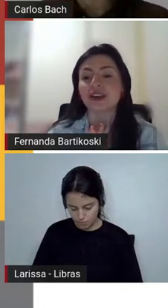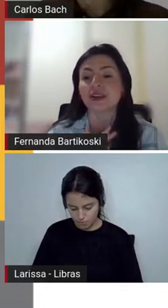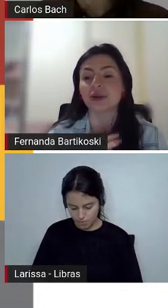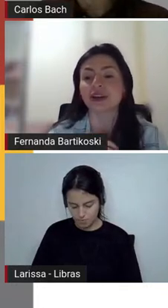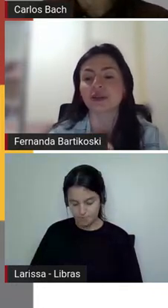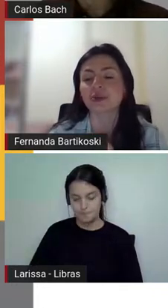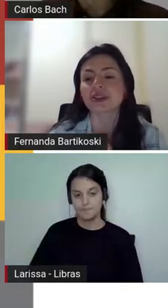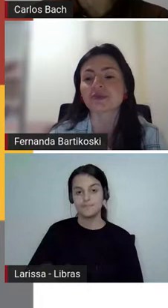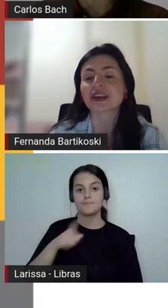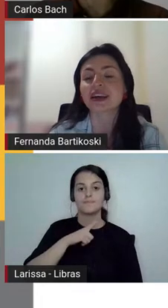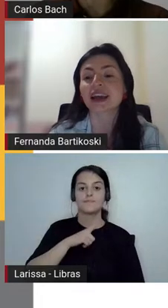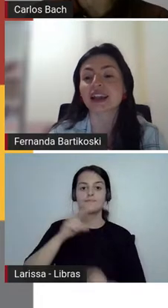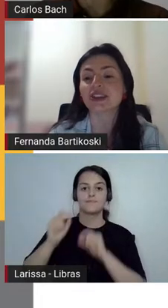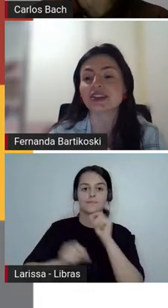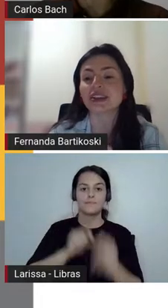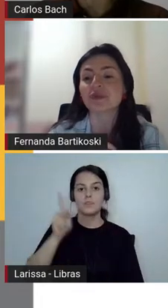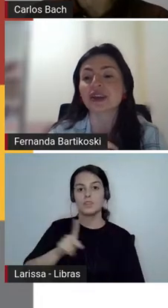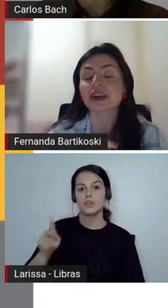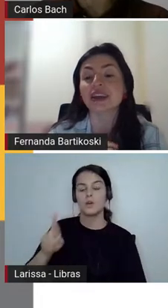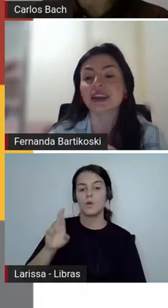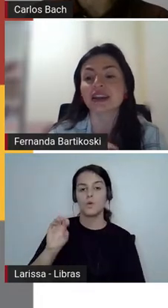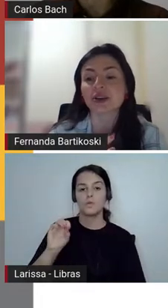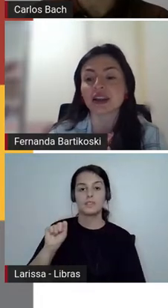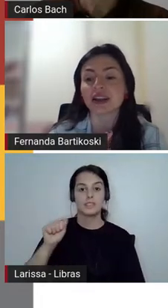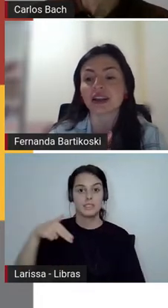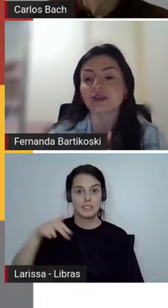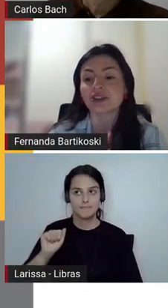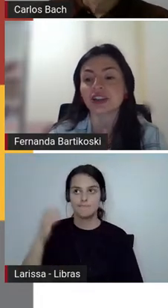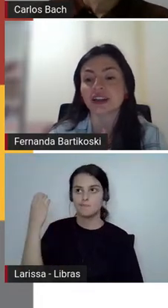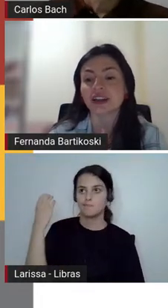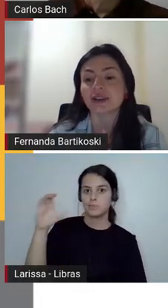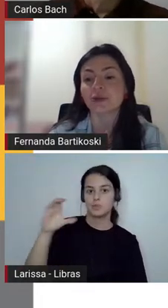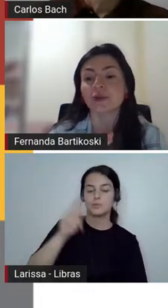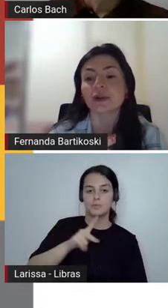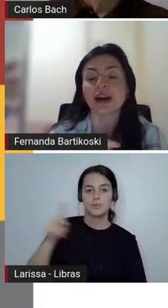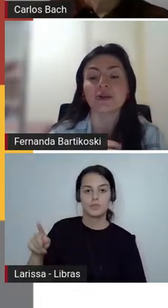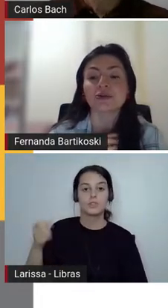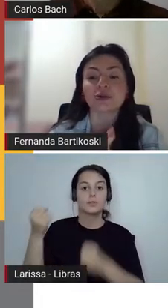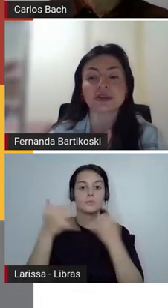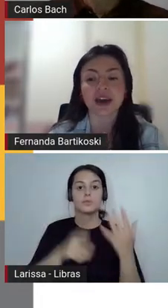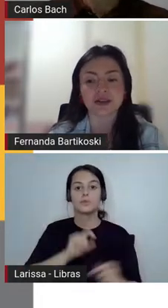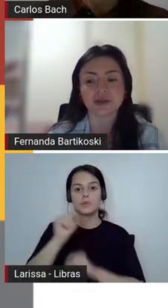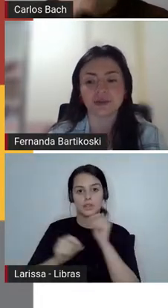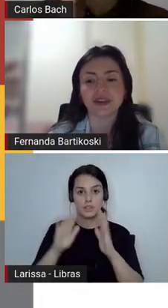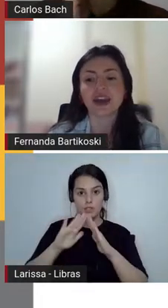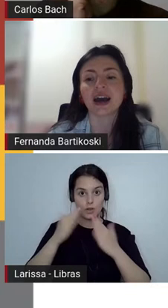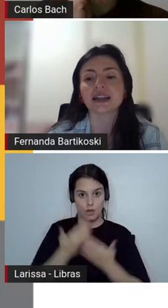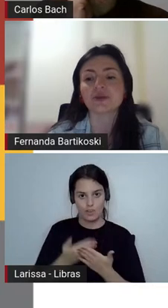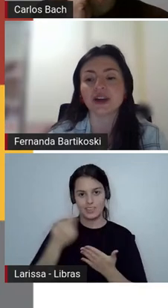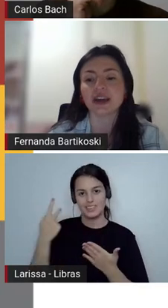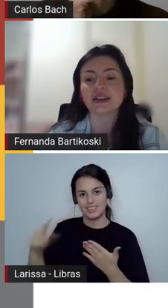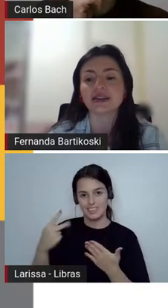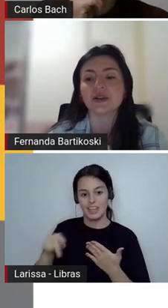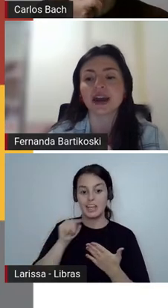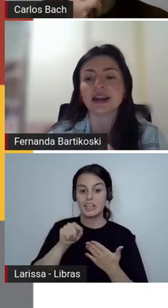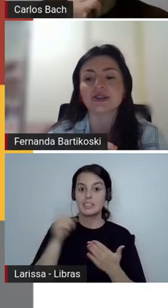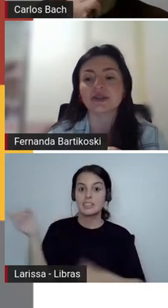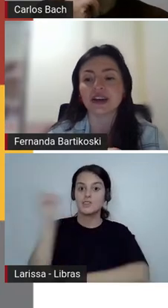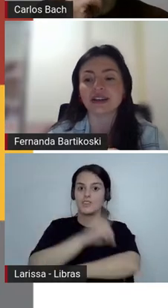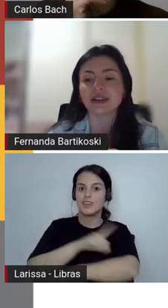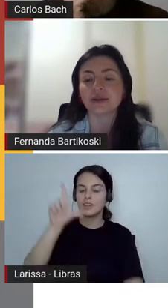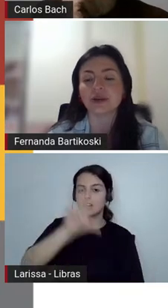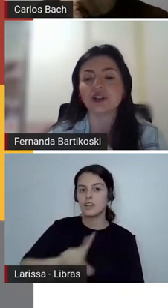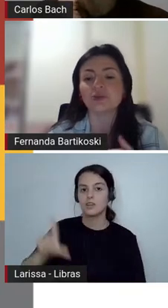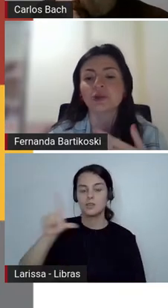Rosane Severino Campos que ela disse que na escola dela o dia da literatura é um sucesso. Às vezes, não